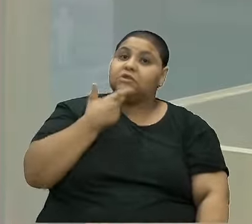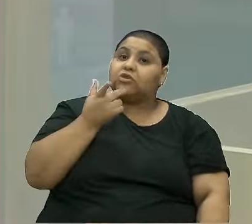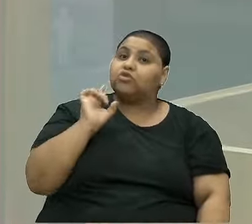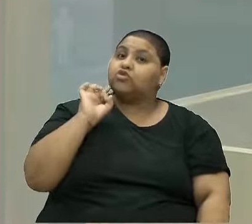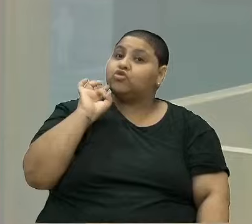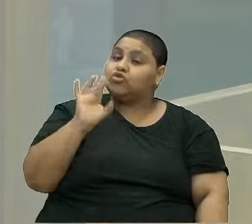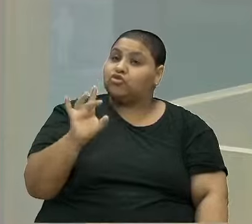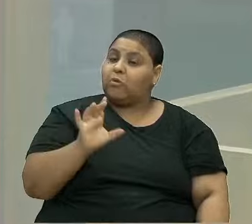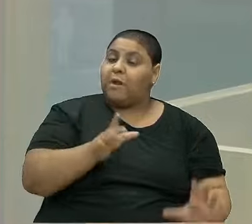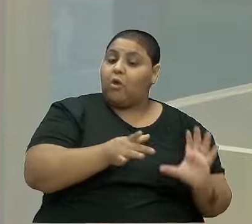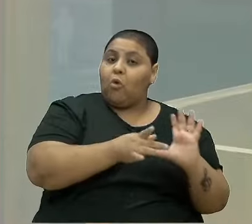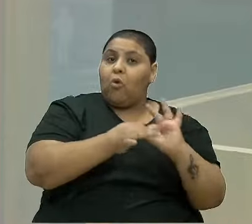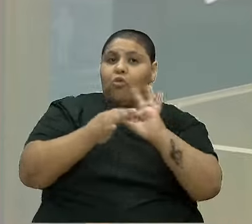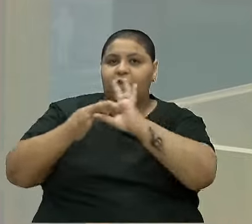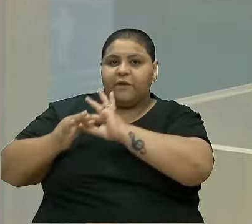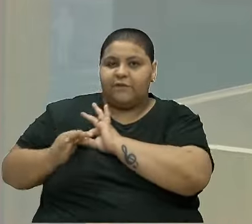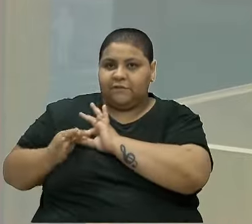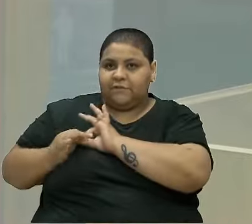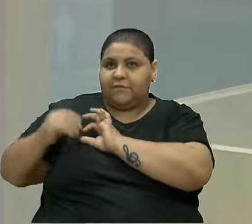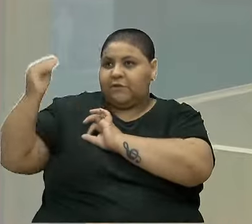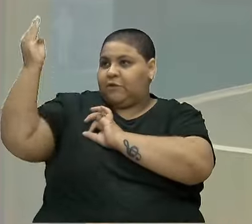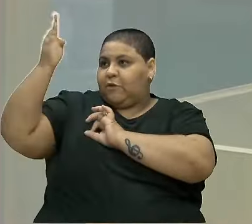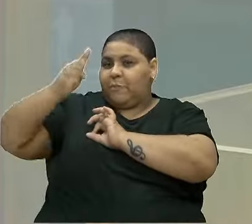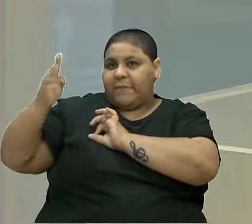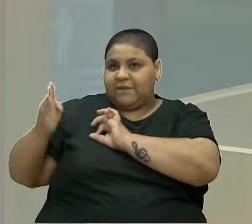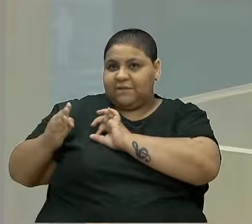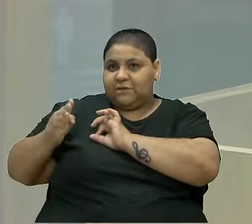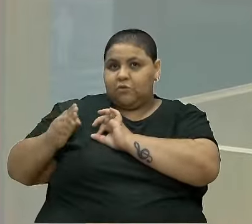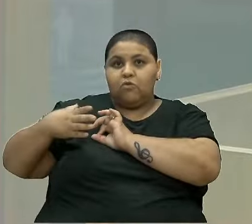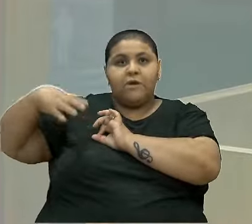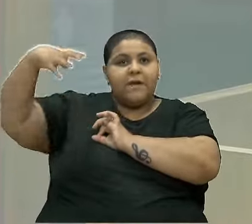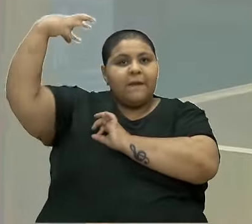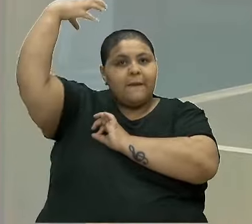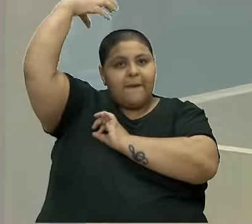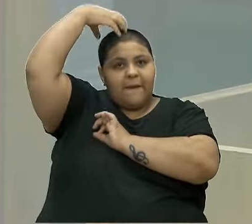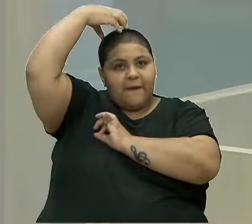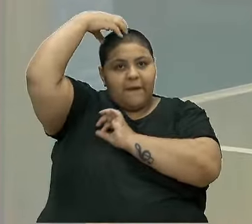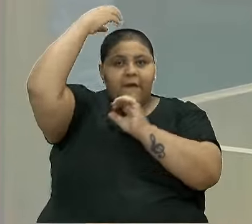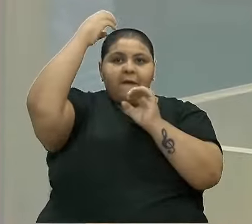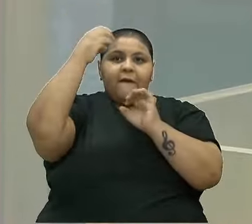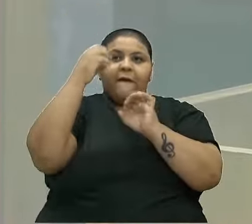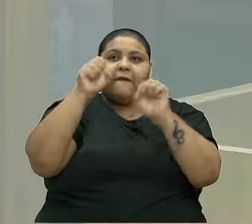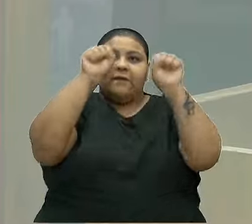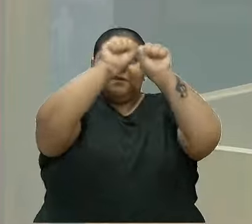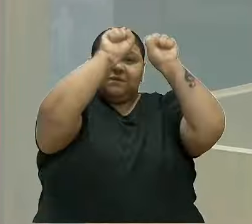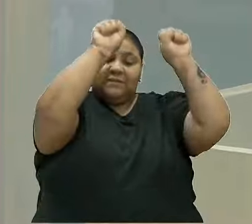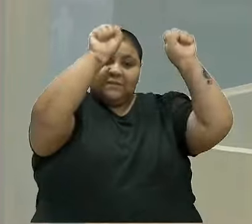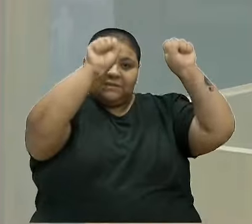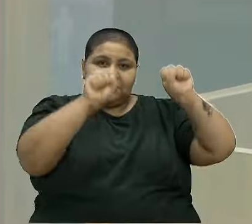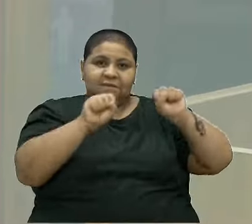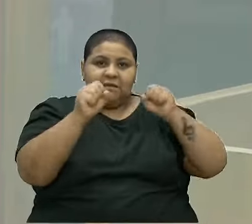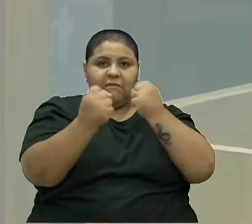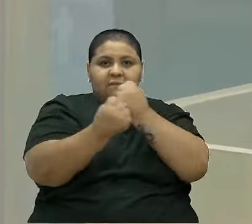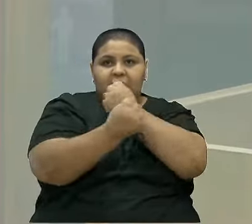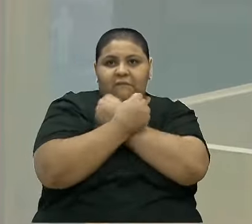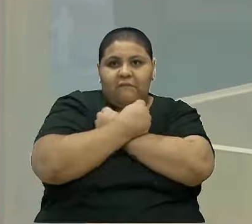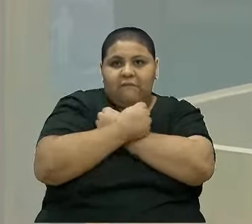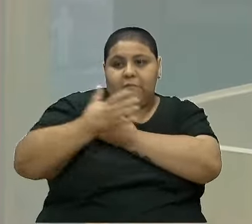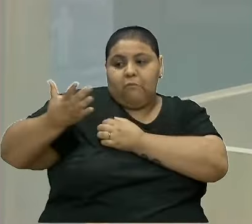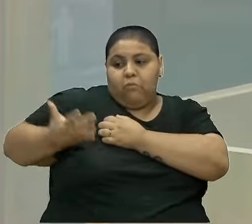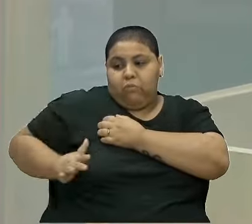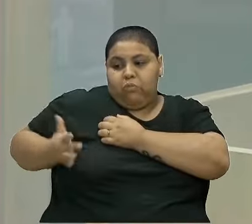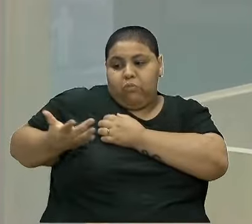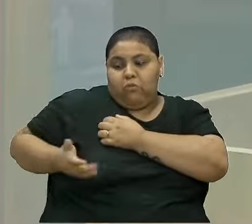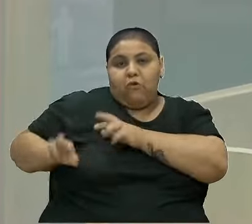contextualizar. Brasil, império, sistema escravocrata. Burguesia contrária,